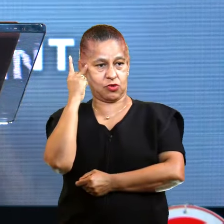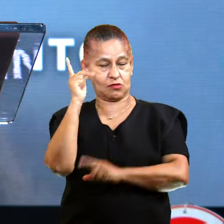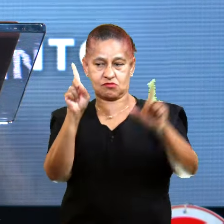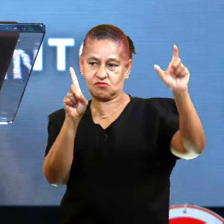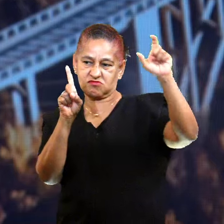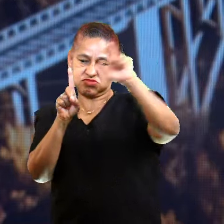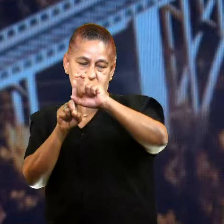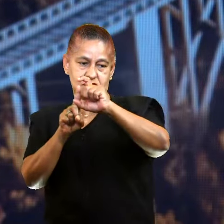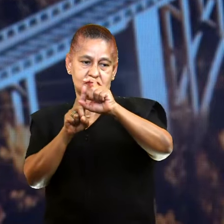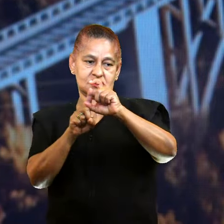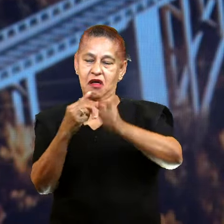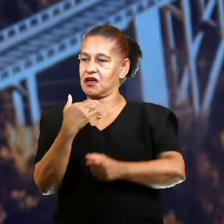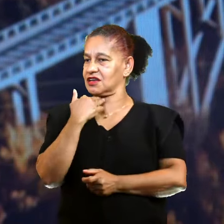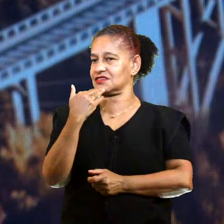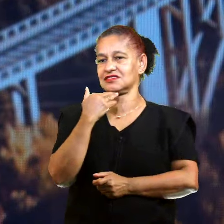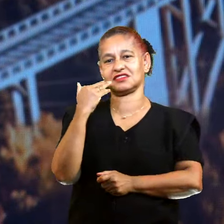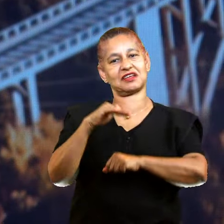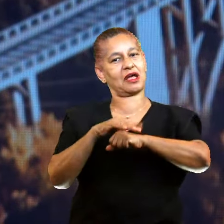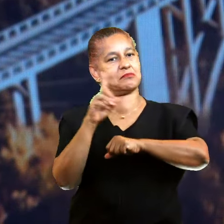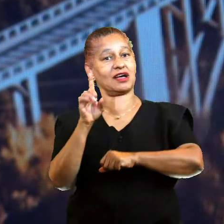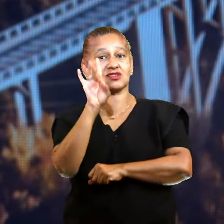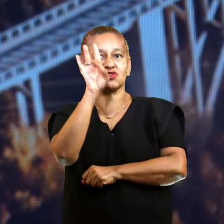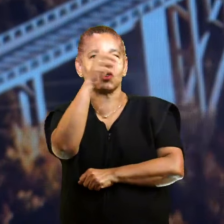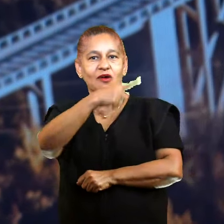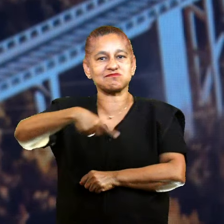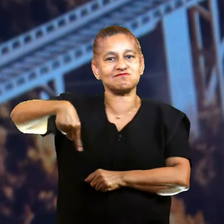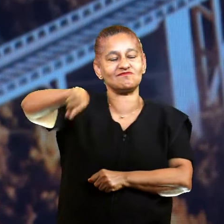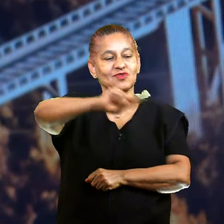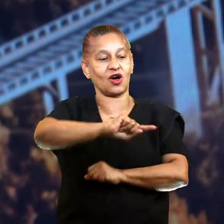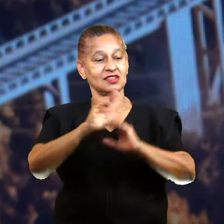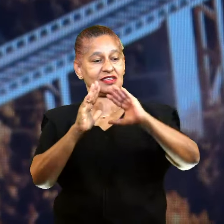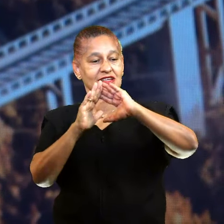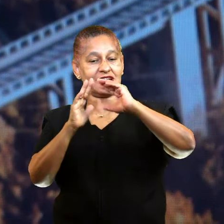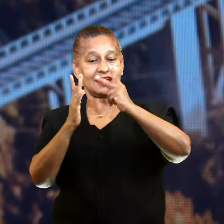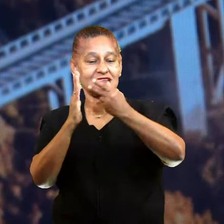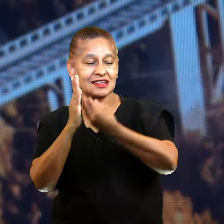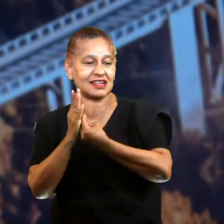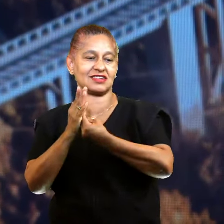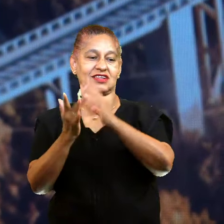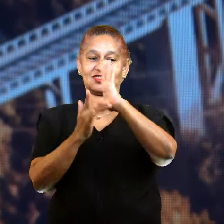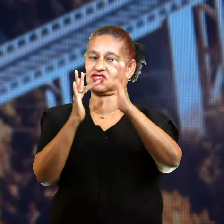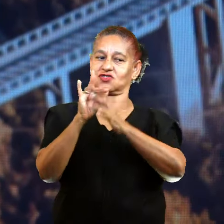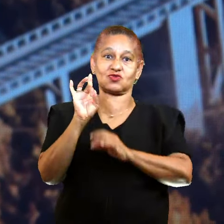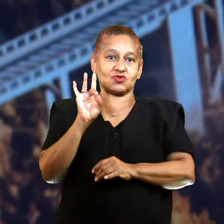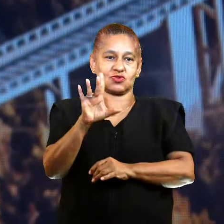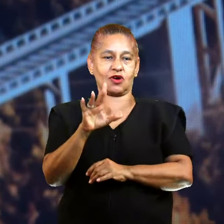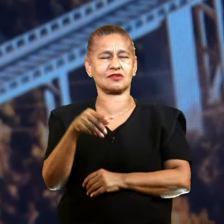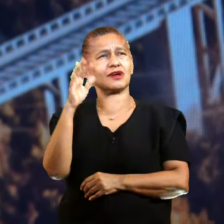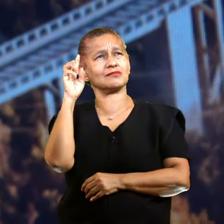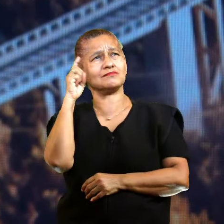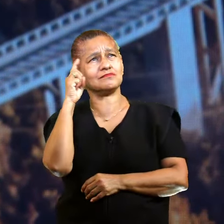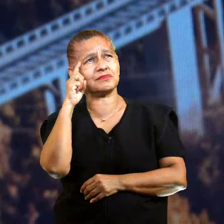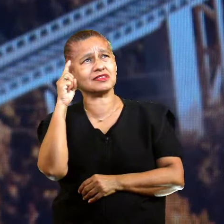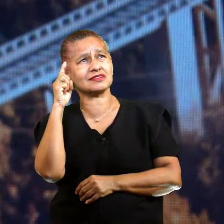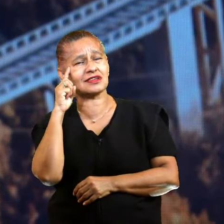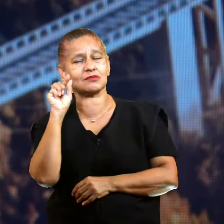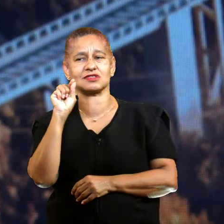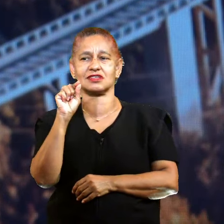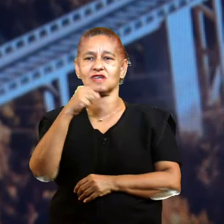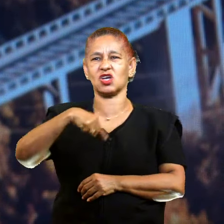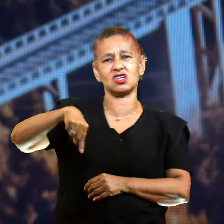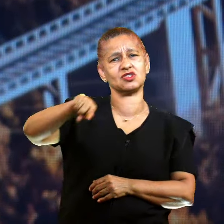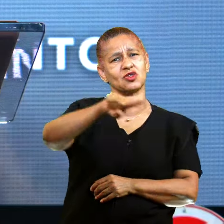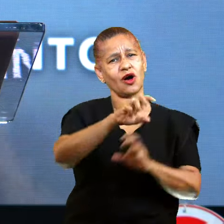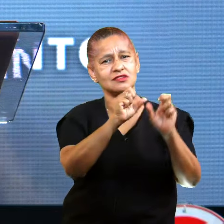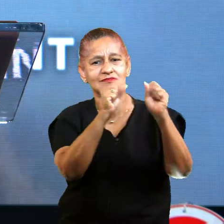Ninguém mais tem essa autoridade além da igreja. Quando nós pensamos nisso, de que a igreja tem